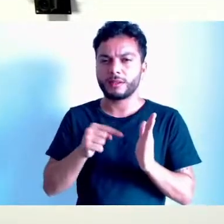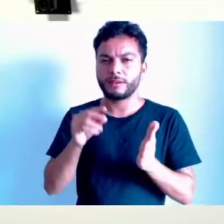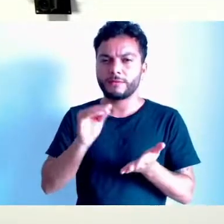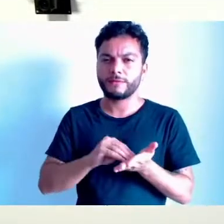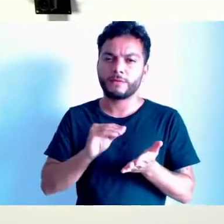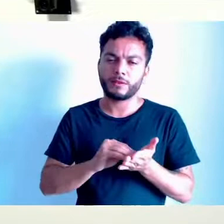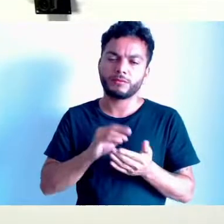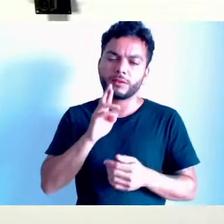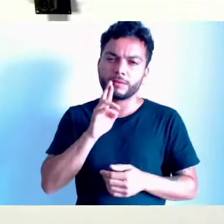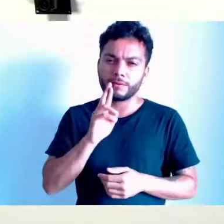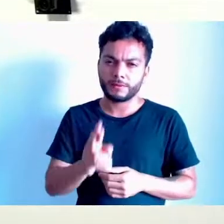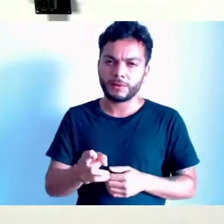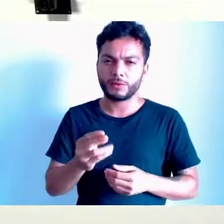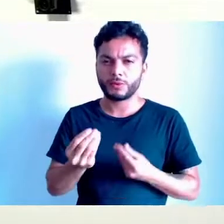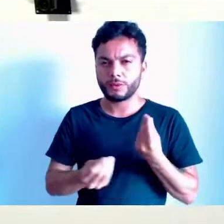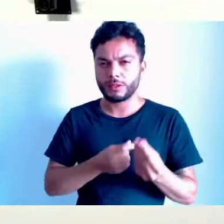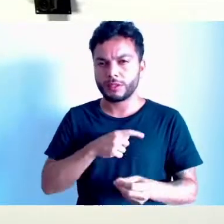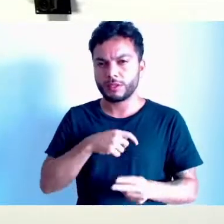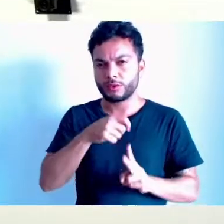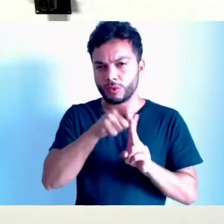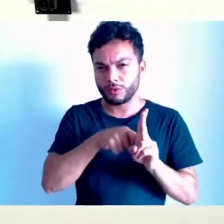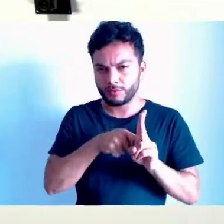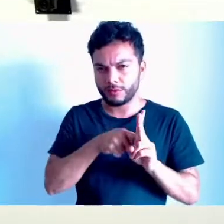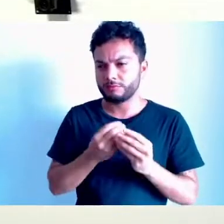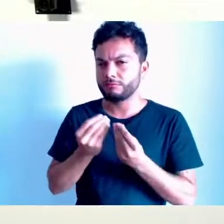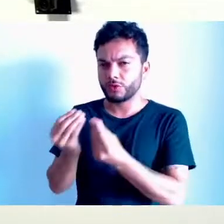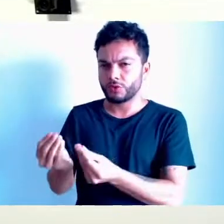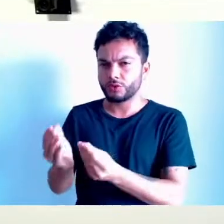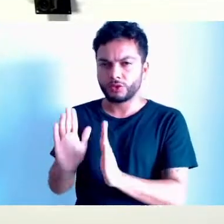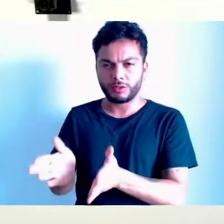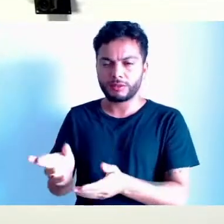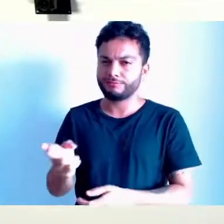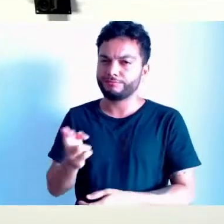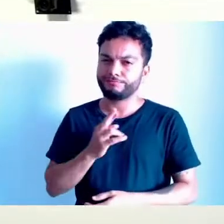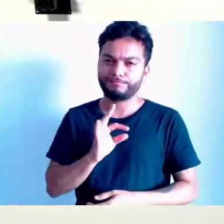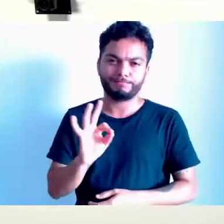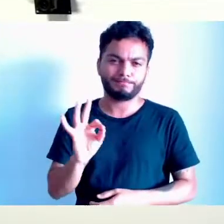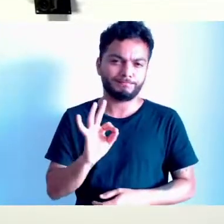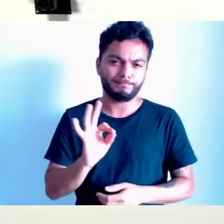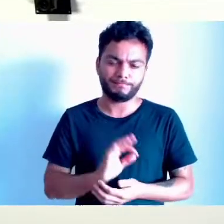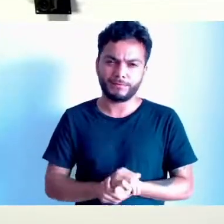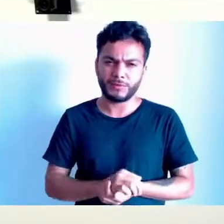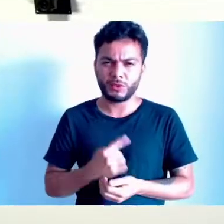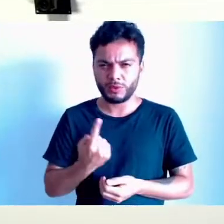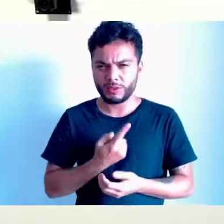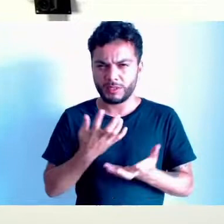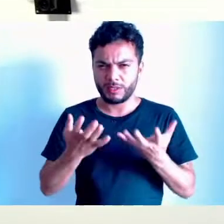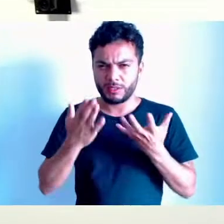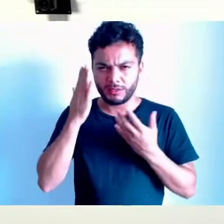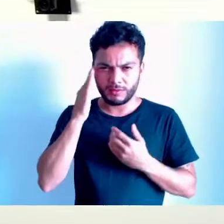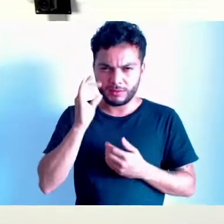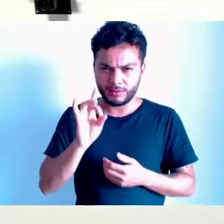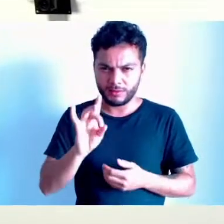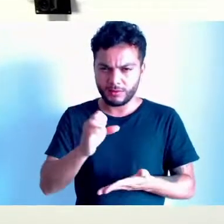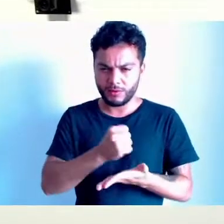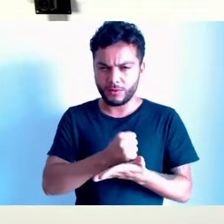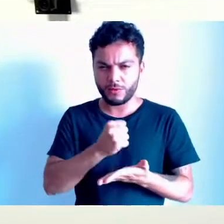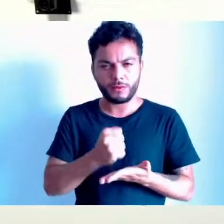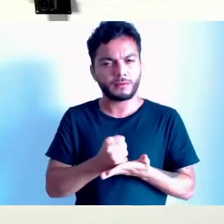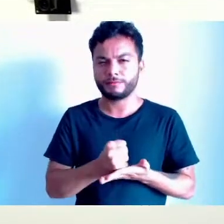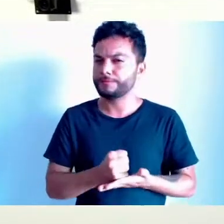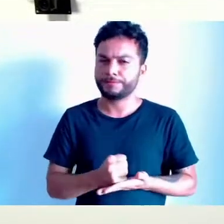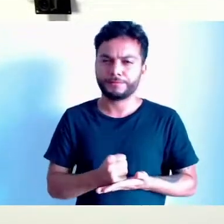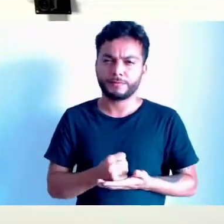meses que levei em mãos e até agora não respondeu um. A gente não quer saber só do contrato, a gente quer saber o quanto